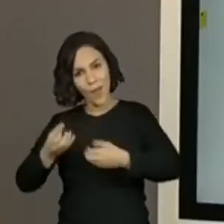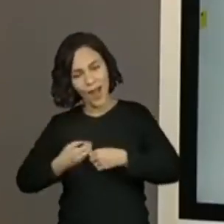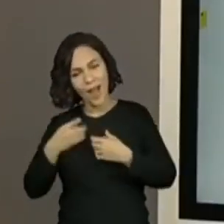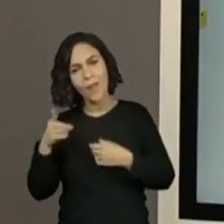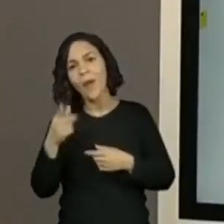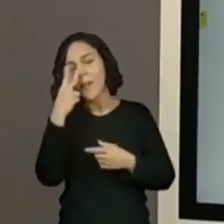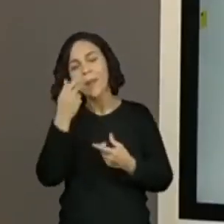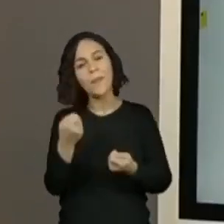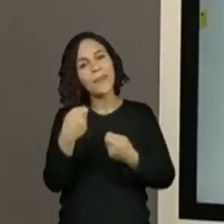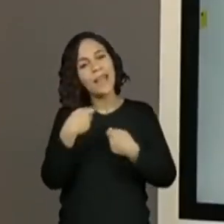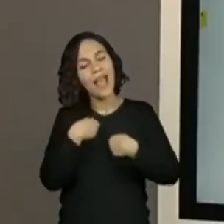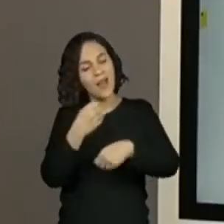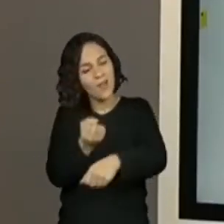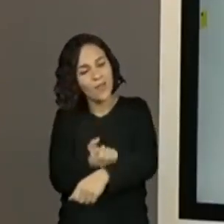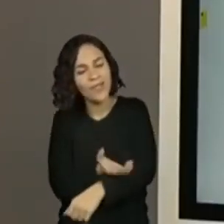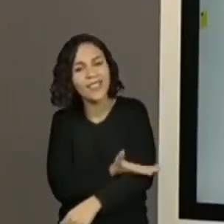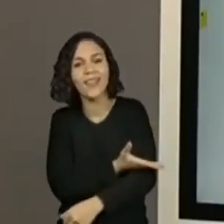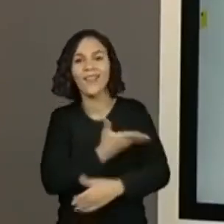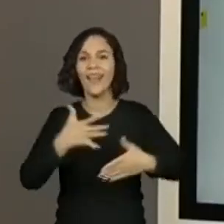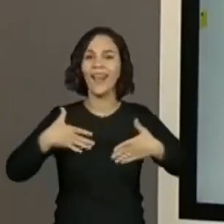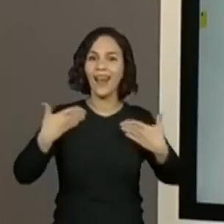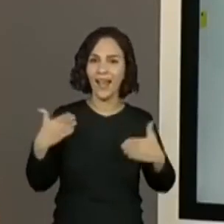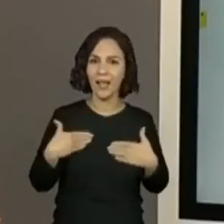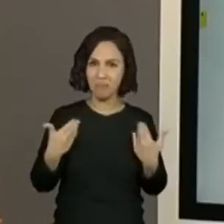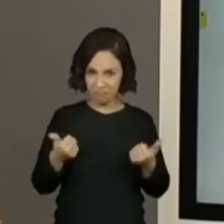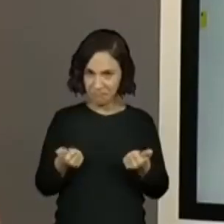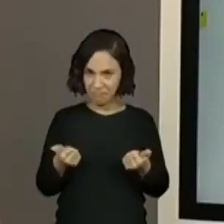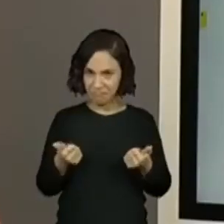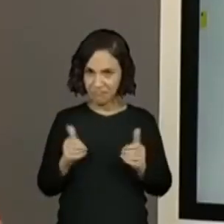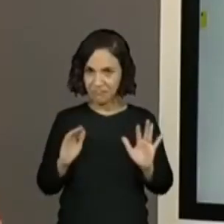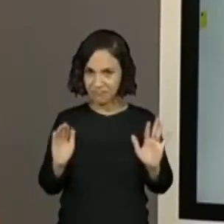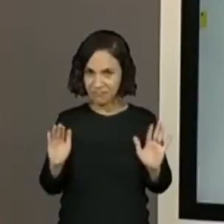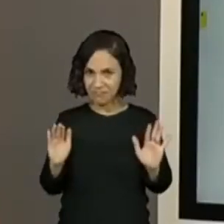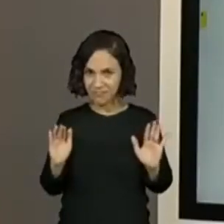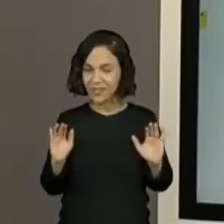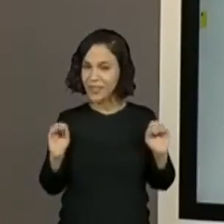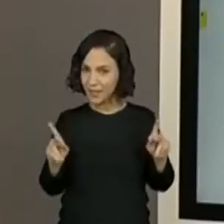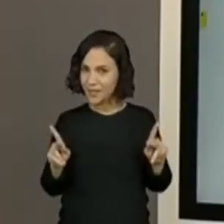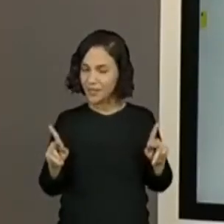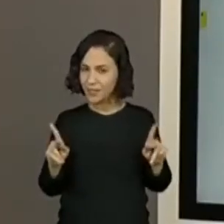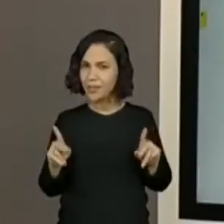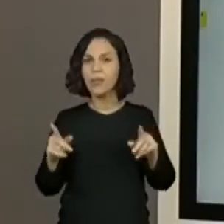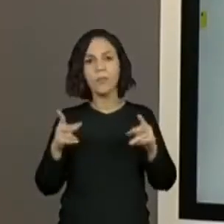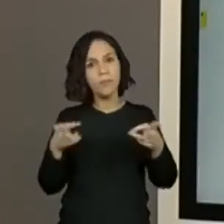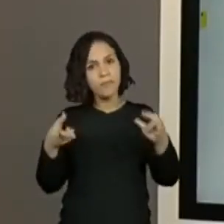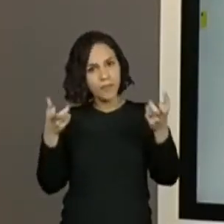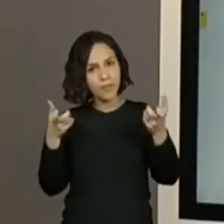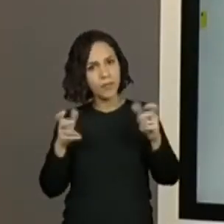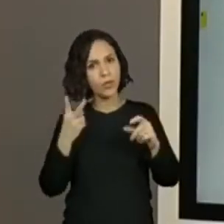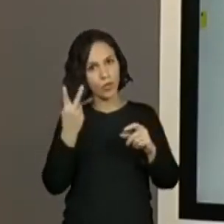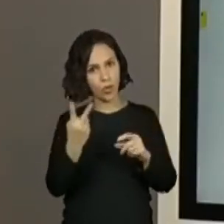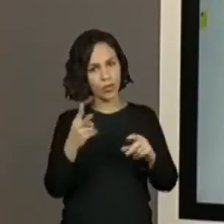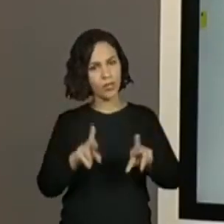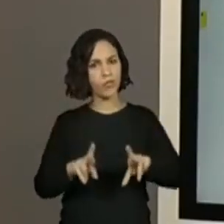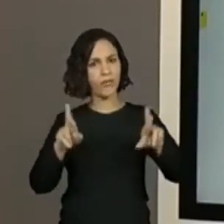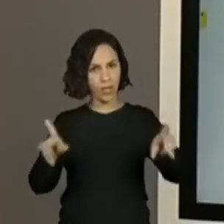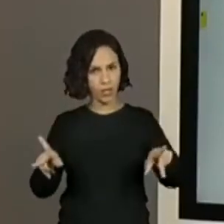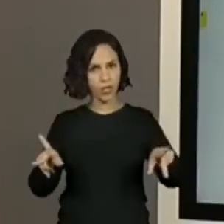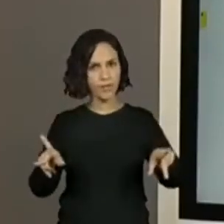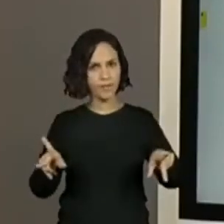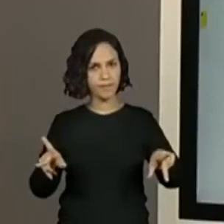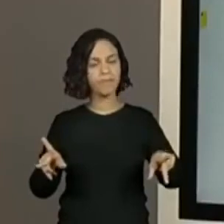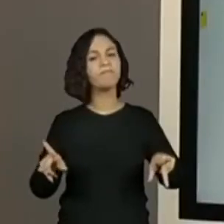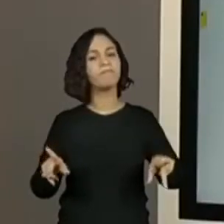tristeza, essas emoções. Estão acompanhando, turminha? Estão? Observar aí dois tipos de textos.